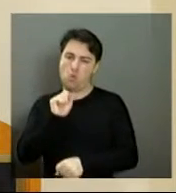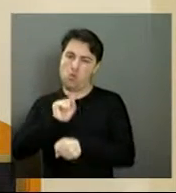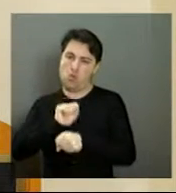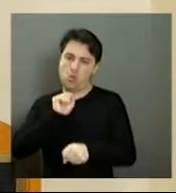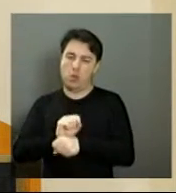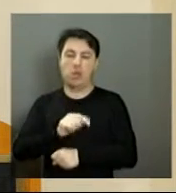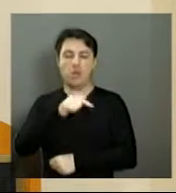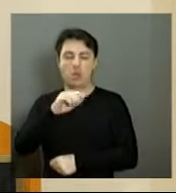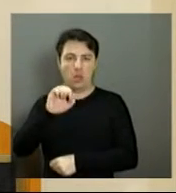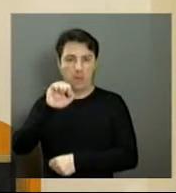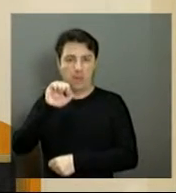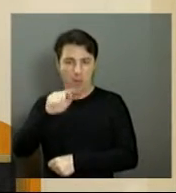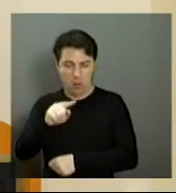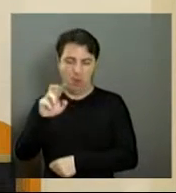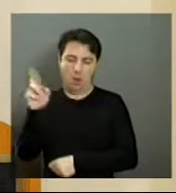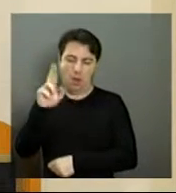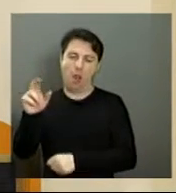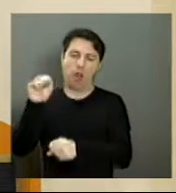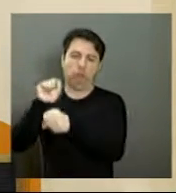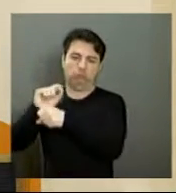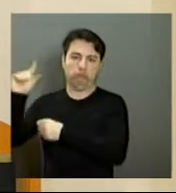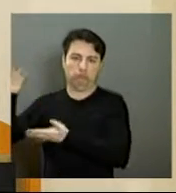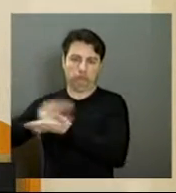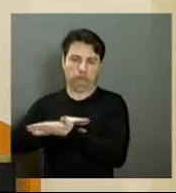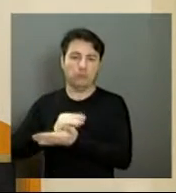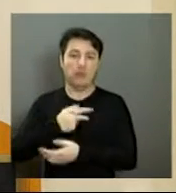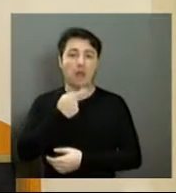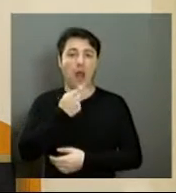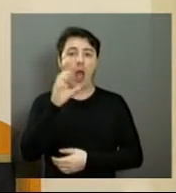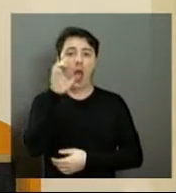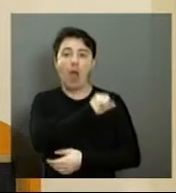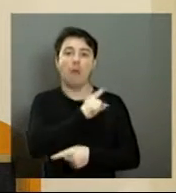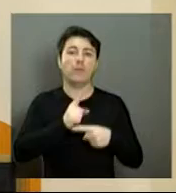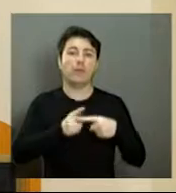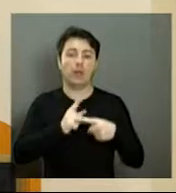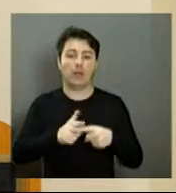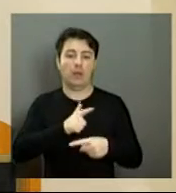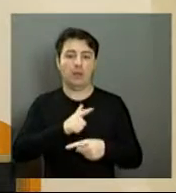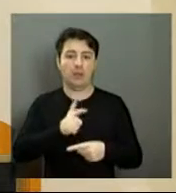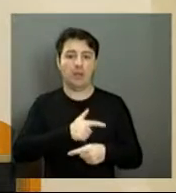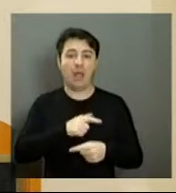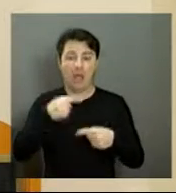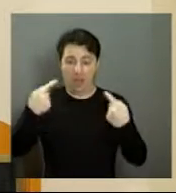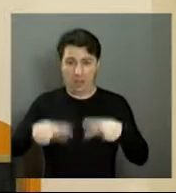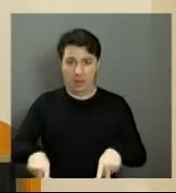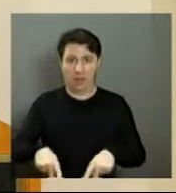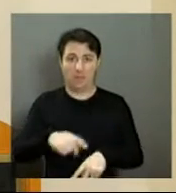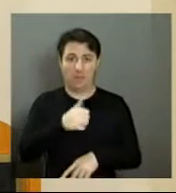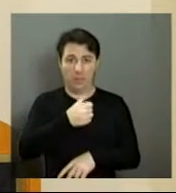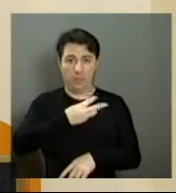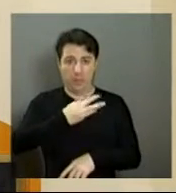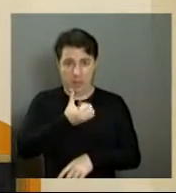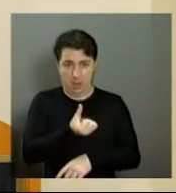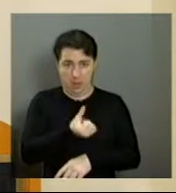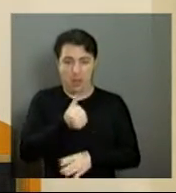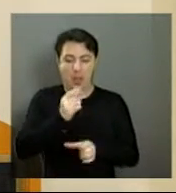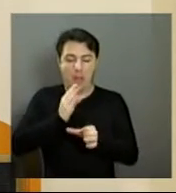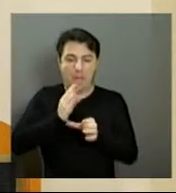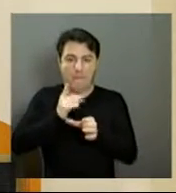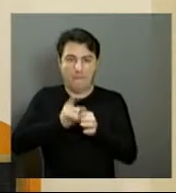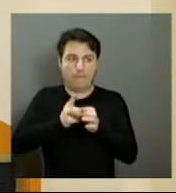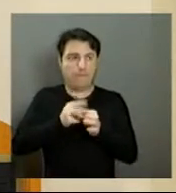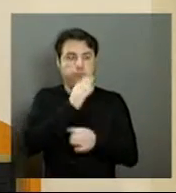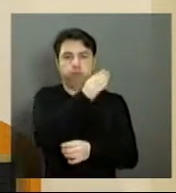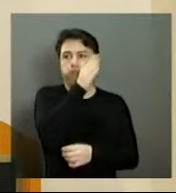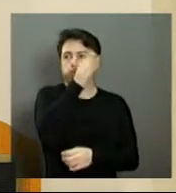emenda impositiva. Vou falar rápido agora, porque nós temos aí 136 bairros para mostrar. É o número de bairros que nós visitamos